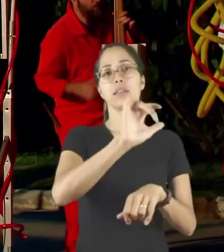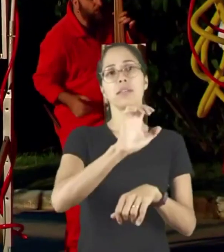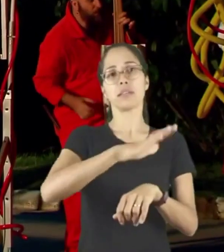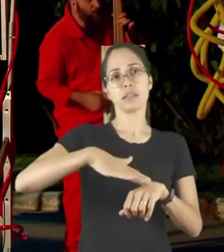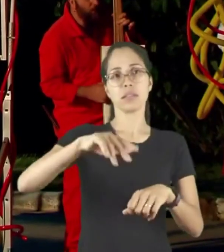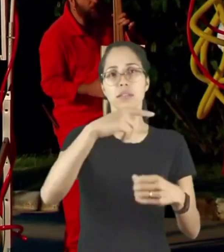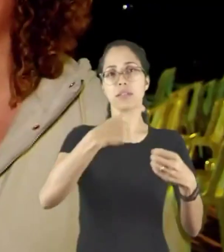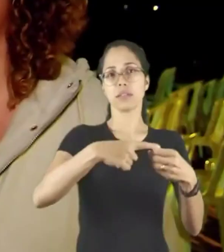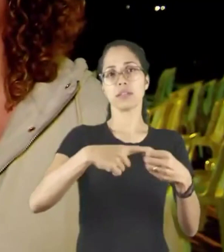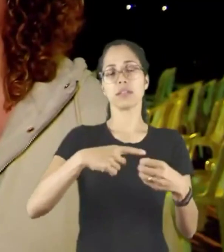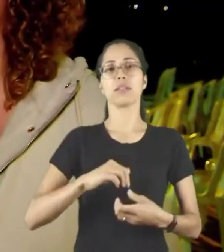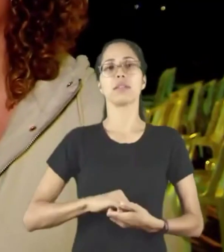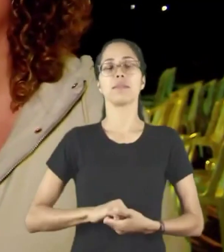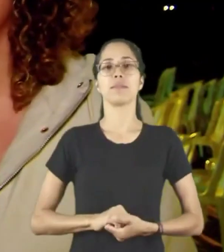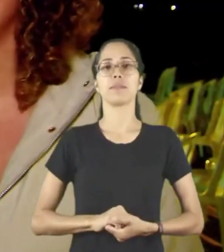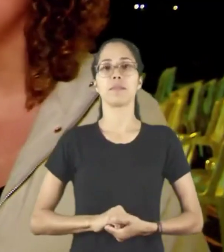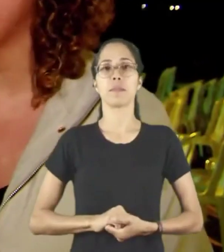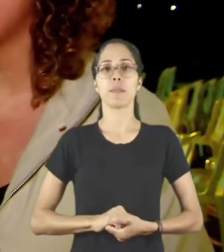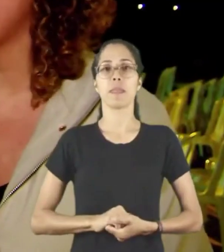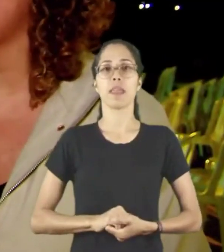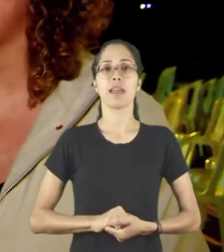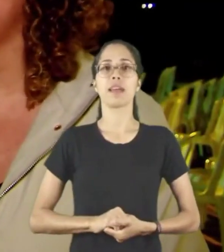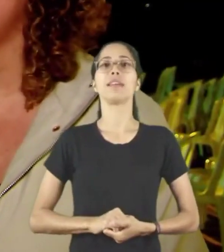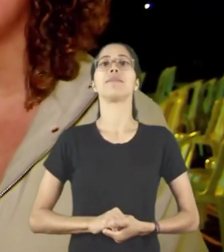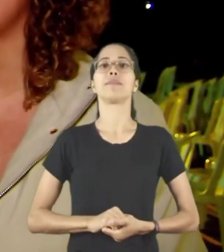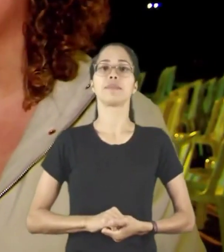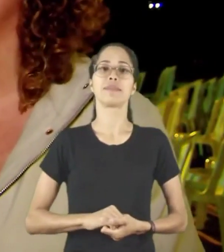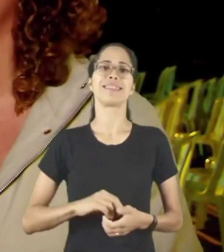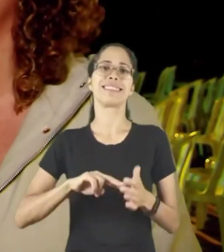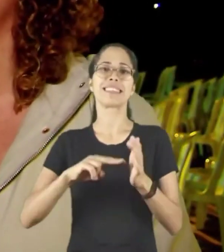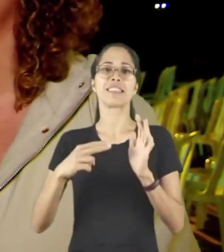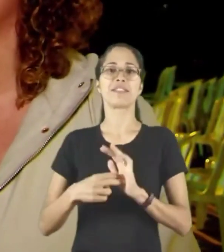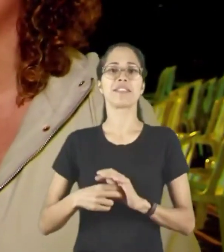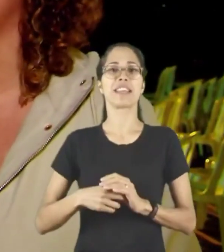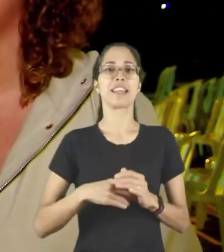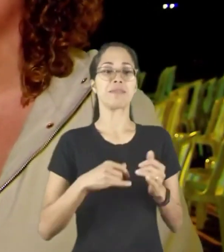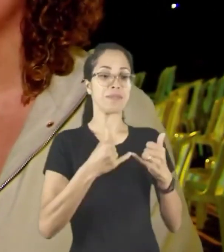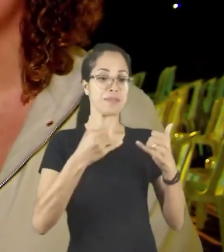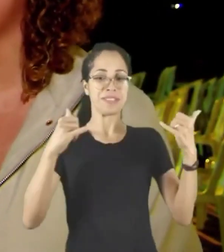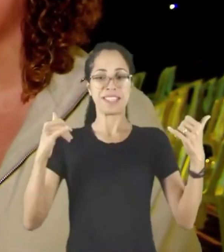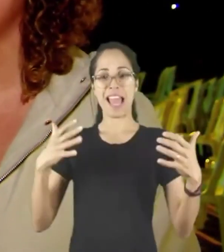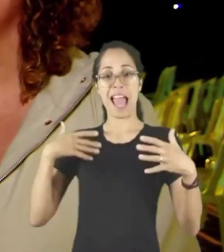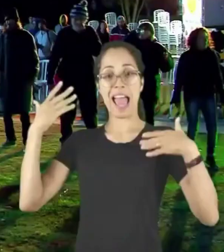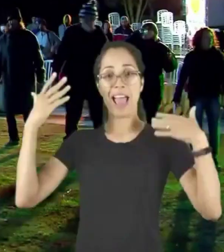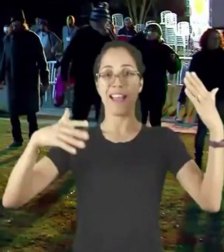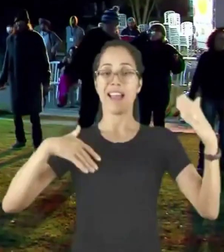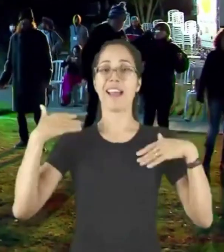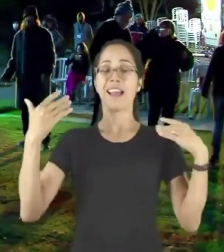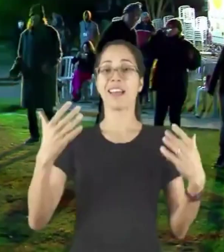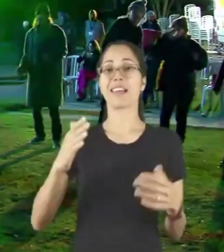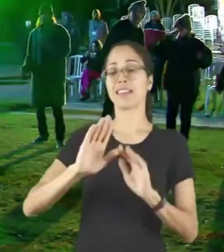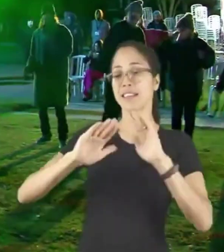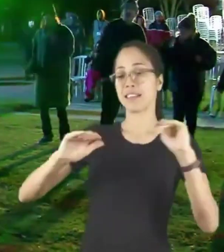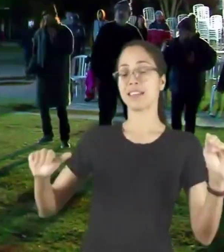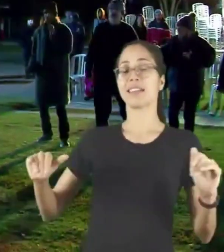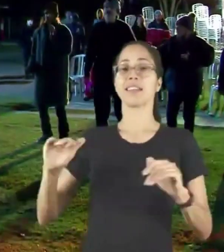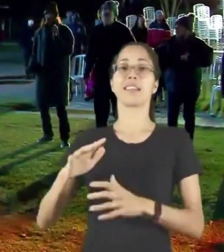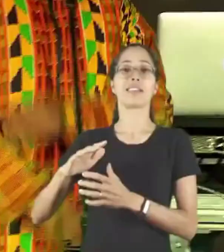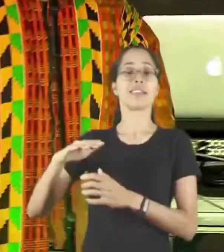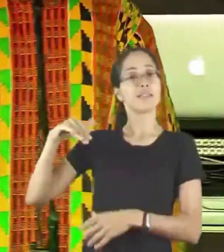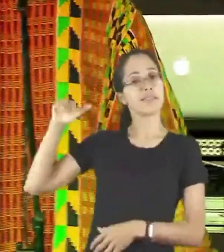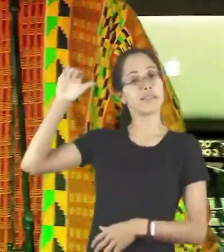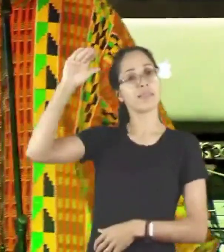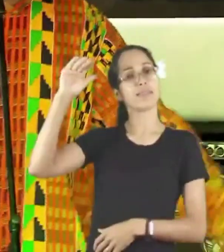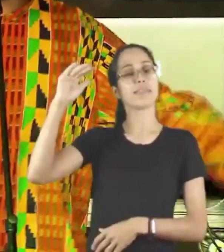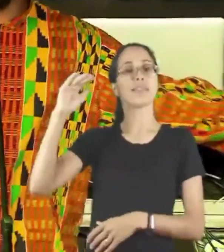Eu acho que a energia, né? Contagiou todo mundo ali. Tinha criança, adulto, gente idosa, né? Eu acho que é o que mais prendeu ali